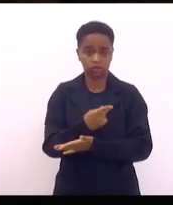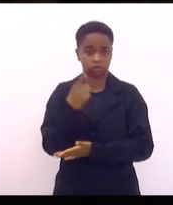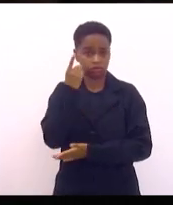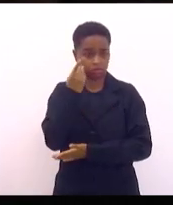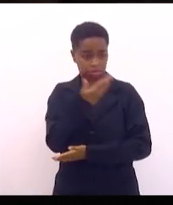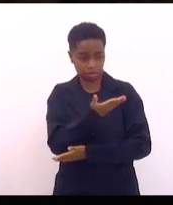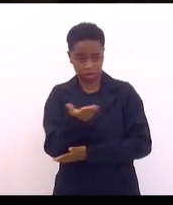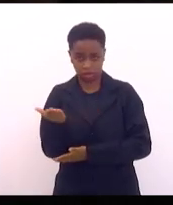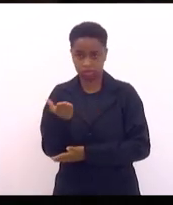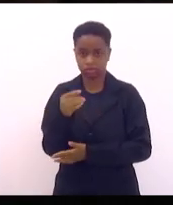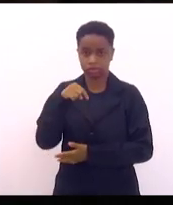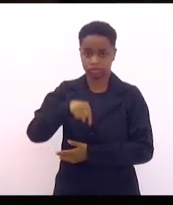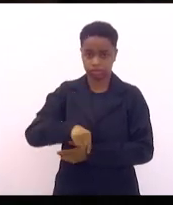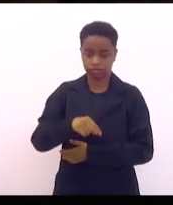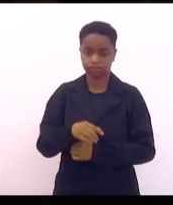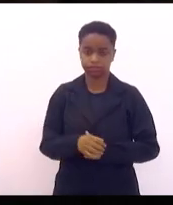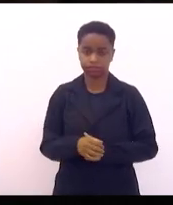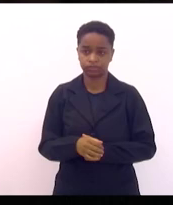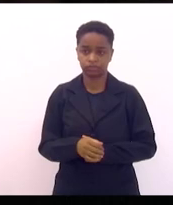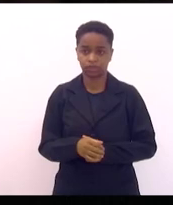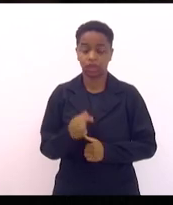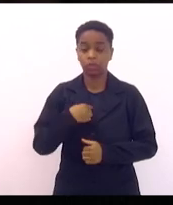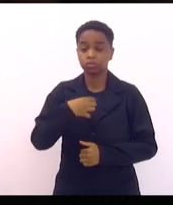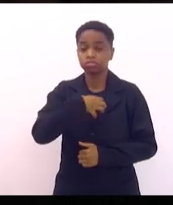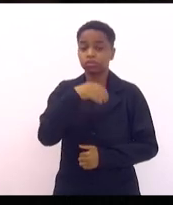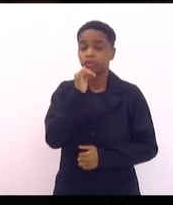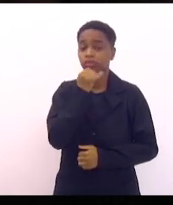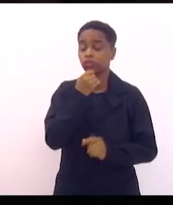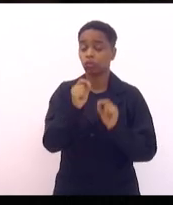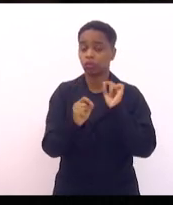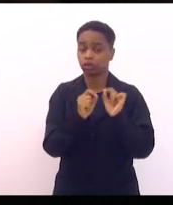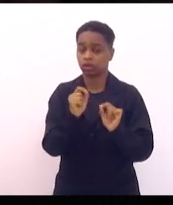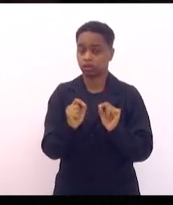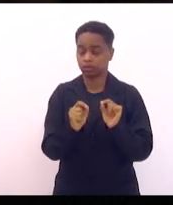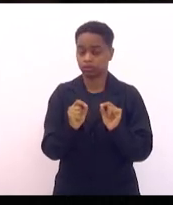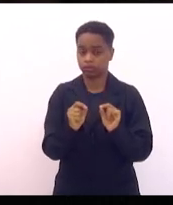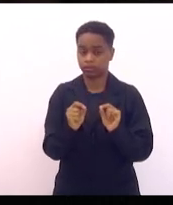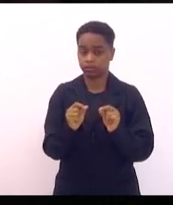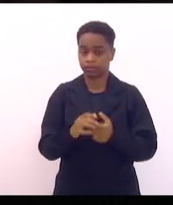Luiz Paulo, demais colegas, o que eu lamento é que esse